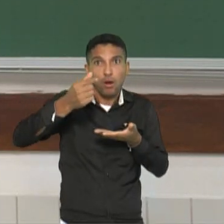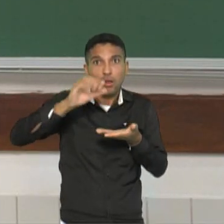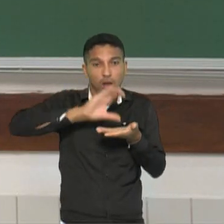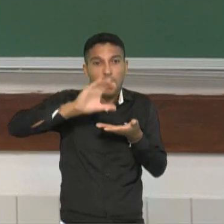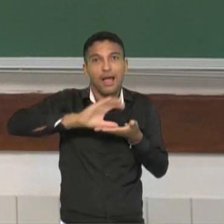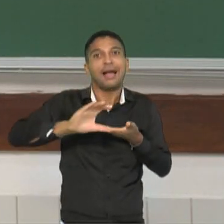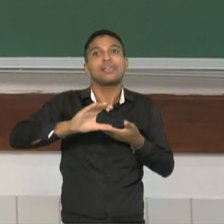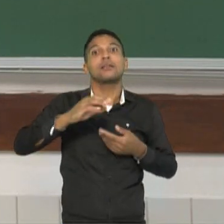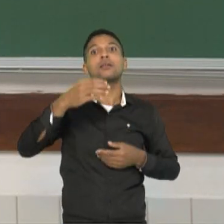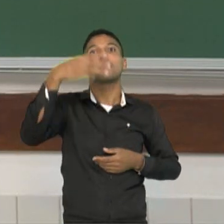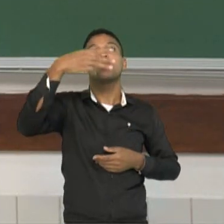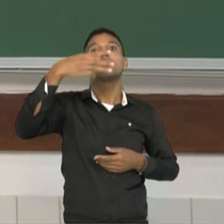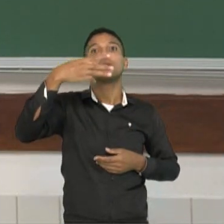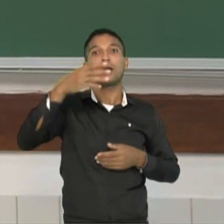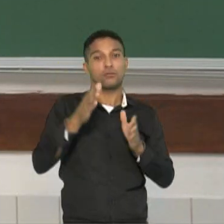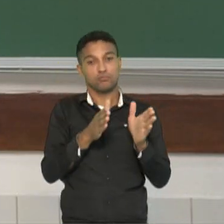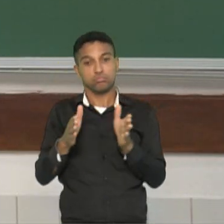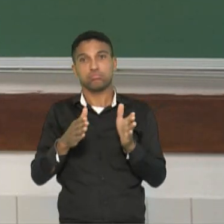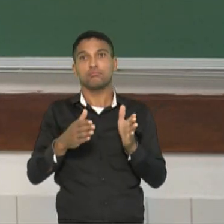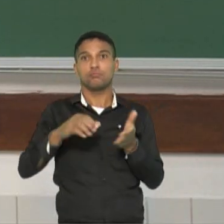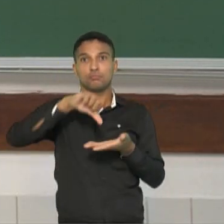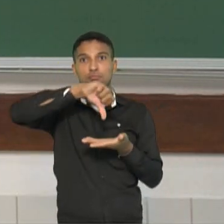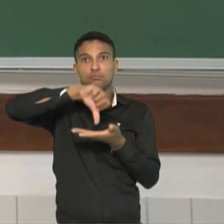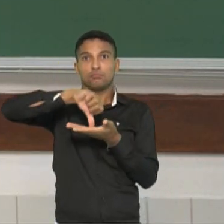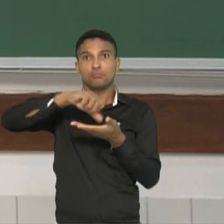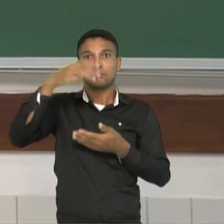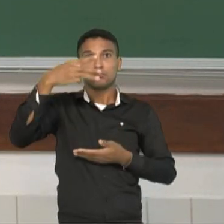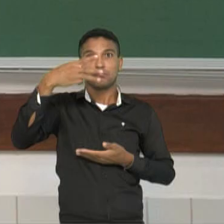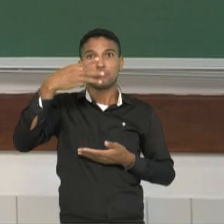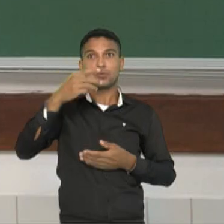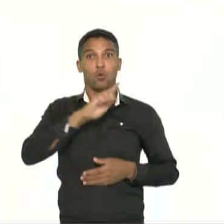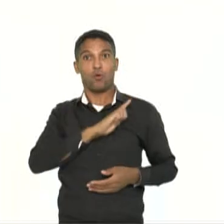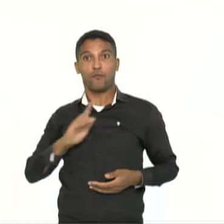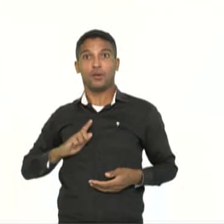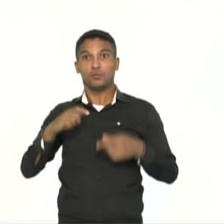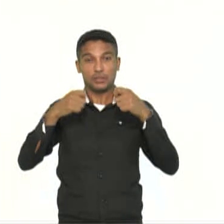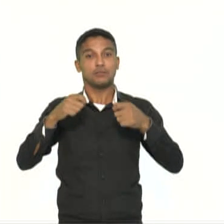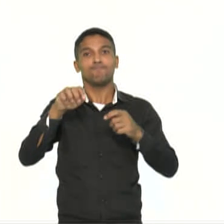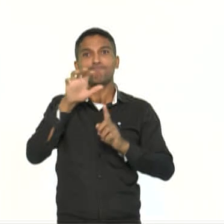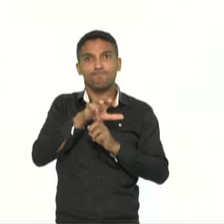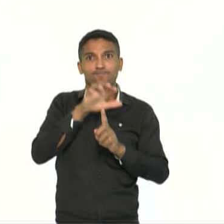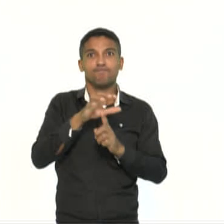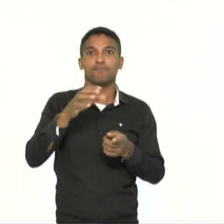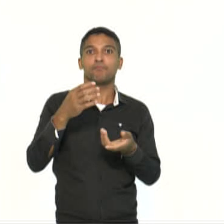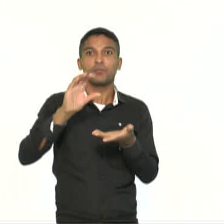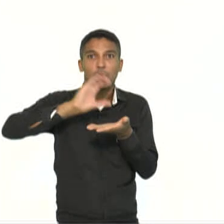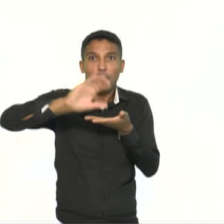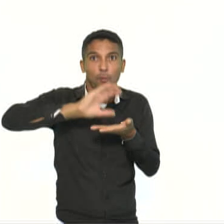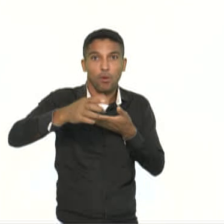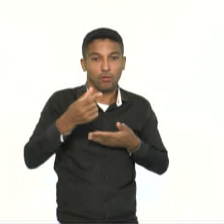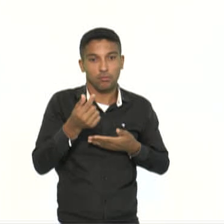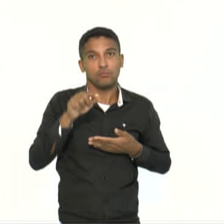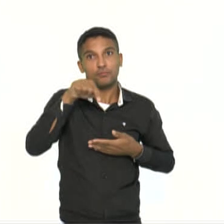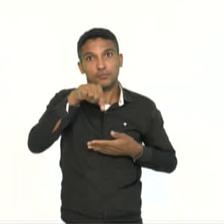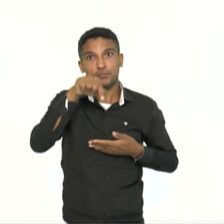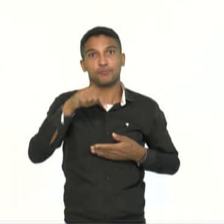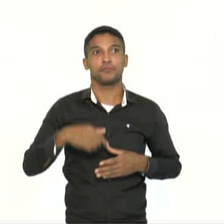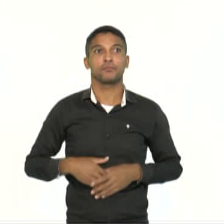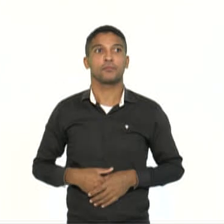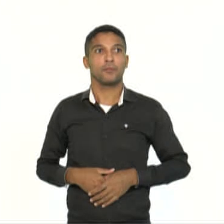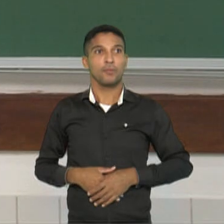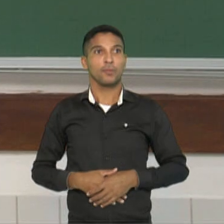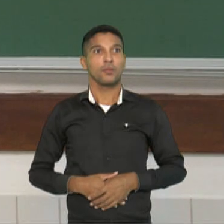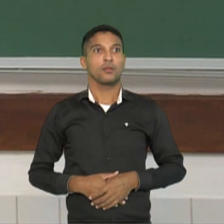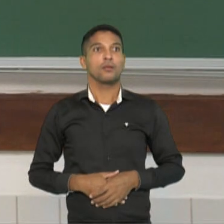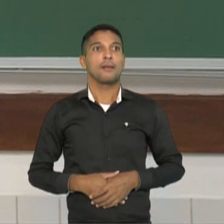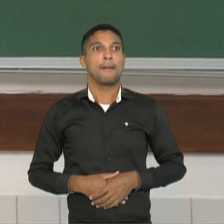problema para o país. E a pauta exportadora do Brasil estar voltada para as commodities. Então, significa,